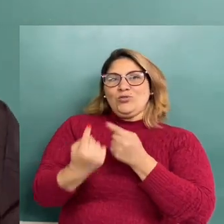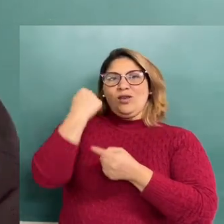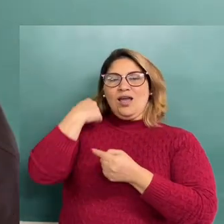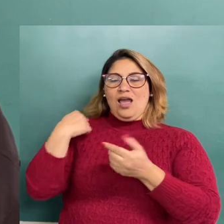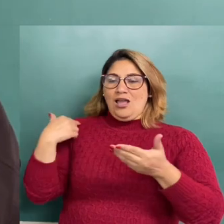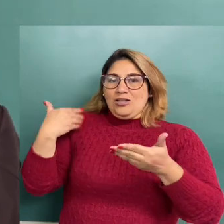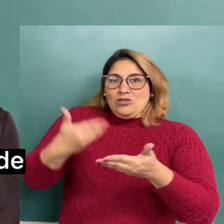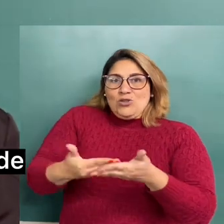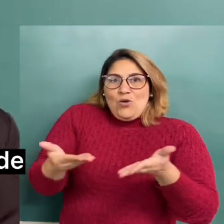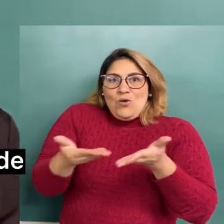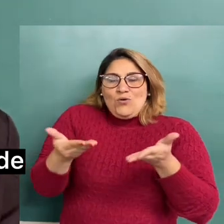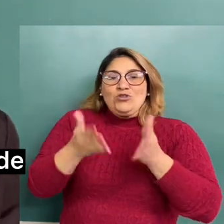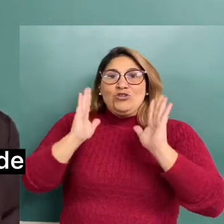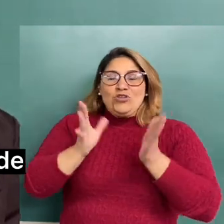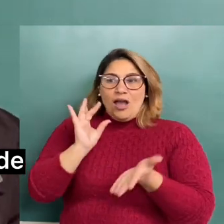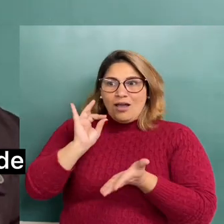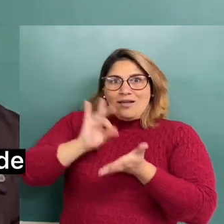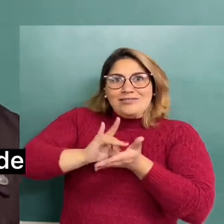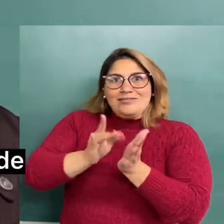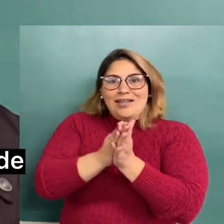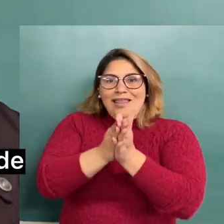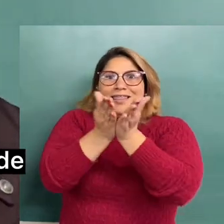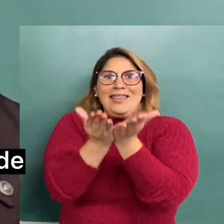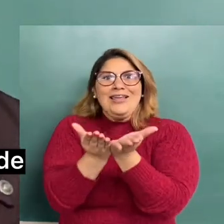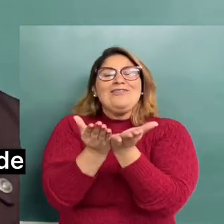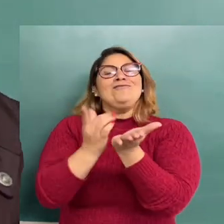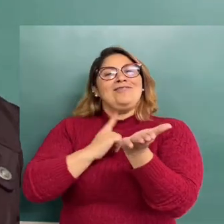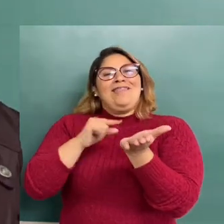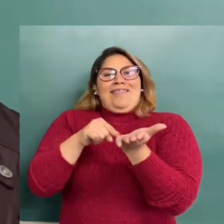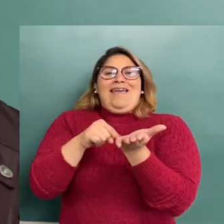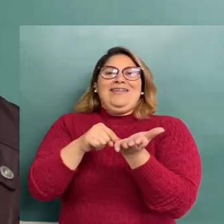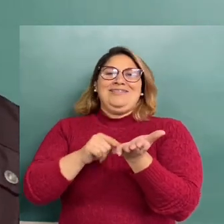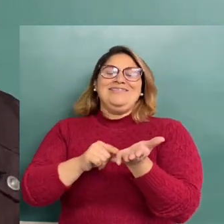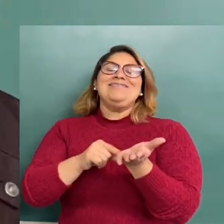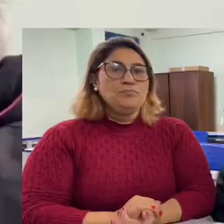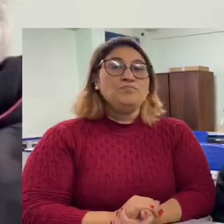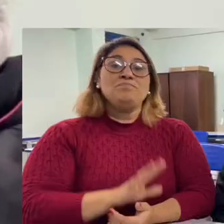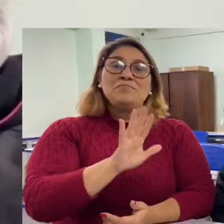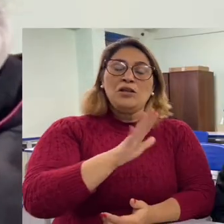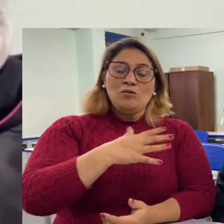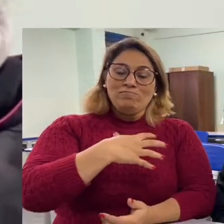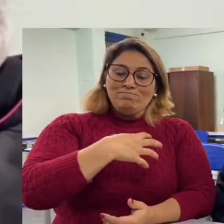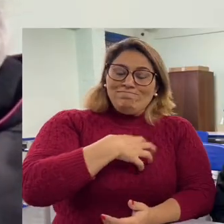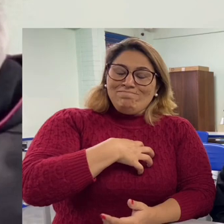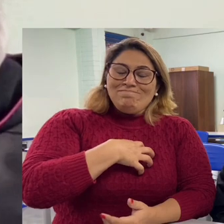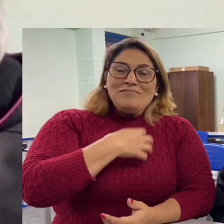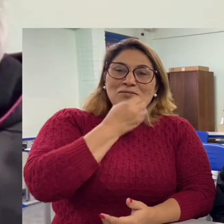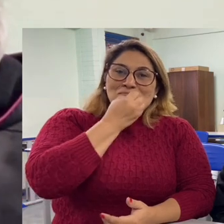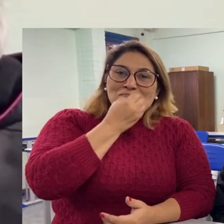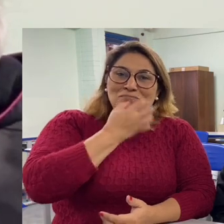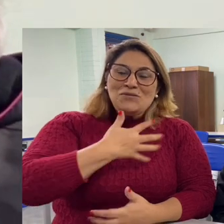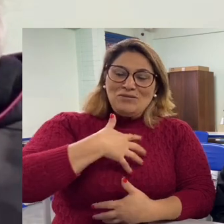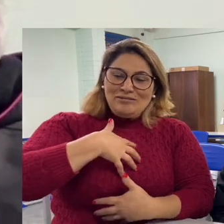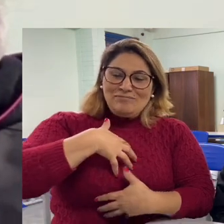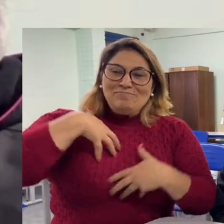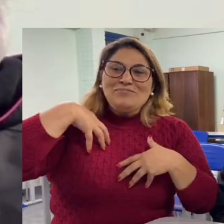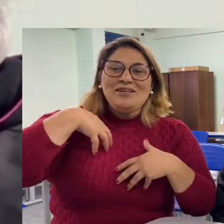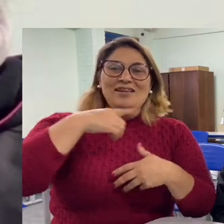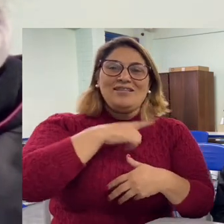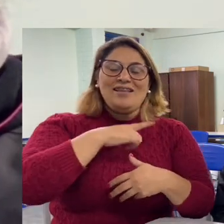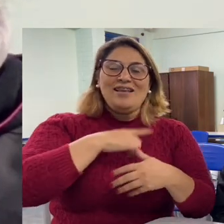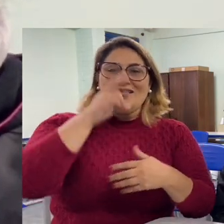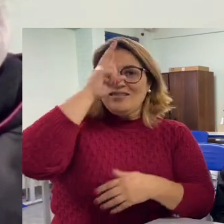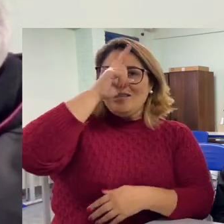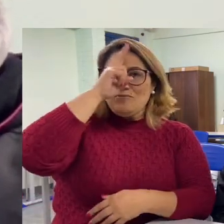começou lá atrás e hoje já está se tornando uma realidade, né? Um livro. É uma sensação boa, assim, a gente tem uma